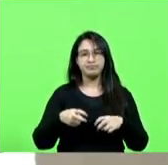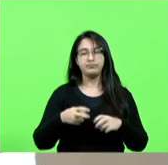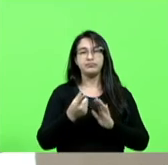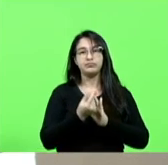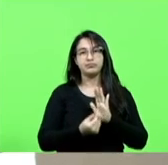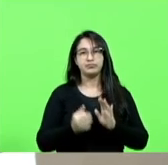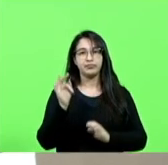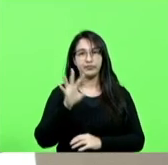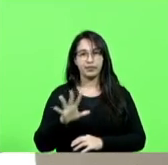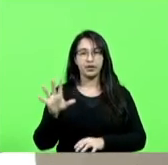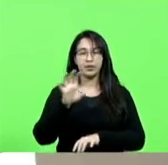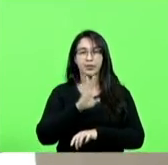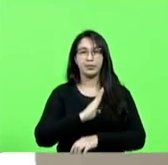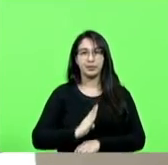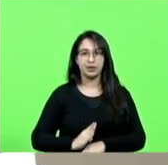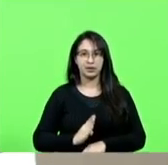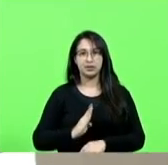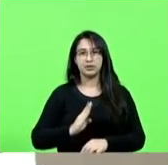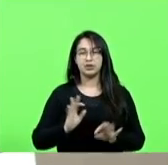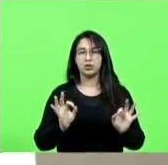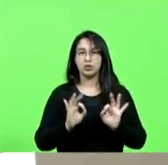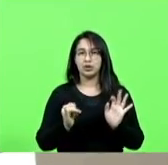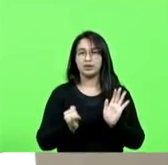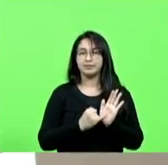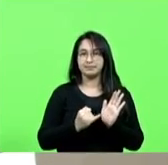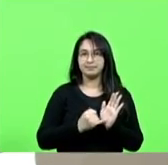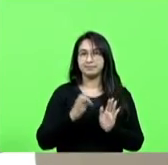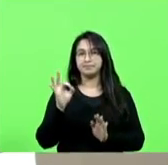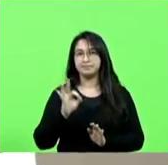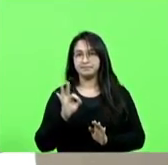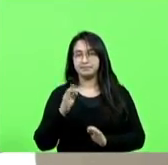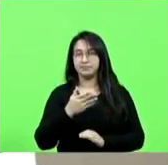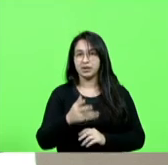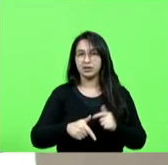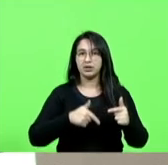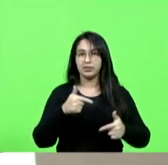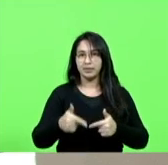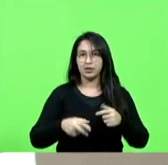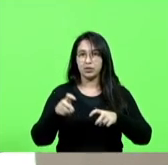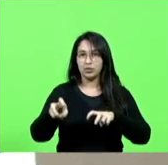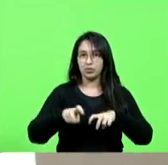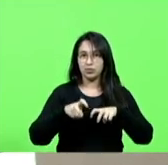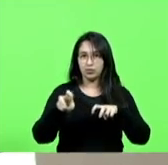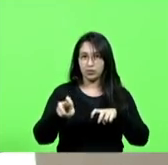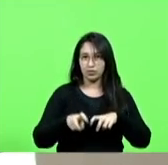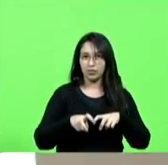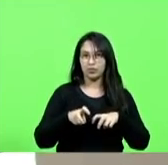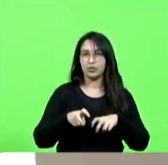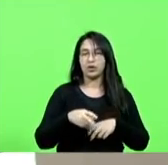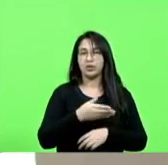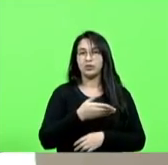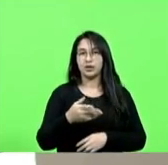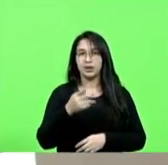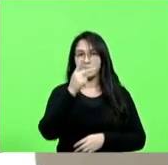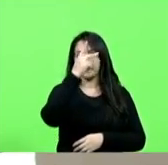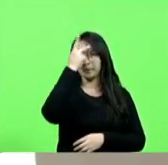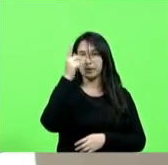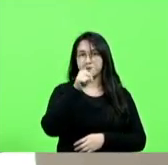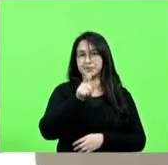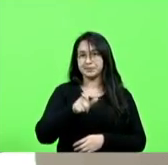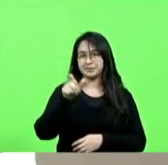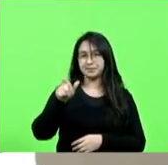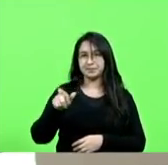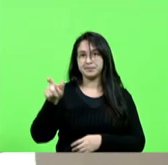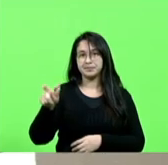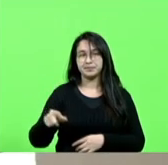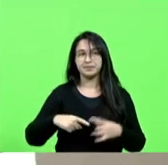seja aplicada a base tributária do Fundo de Assistência ao Trabalhador Rural em Operações entre Pessoas Físicas. Em discussão. Não havendo